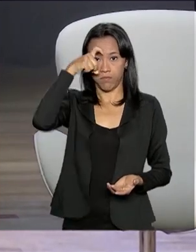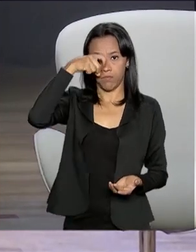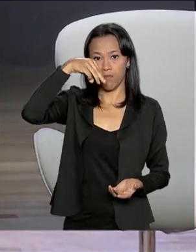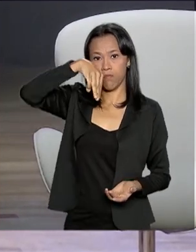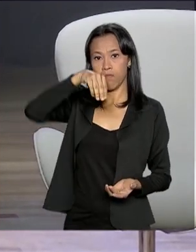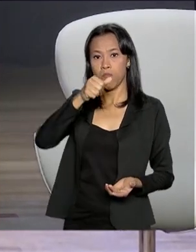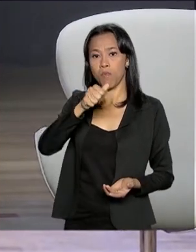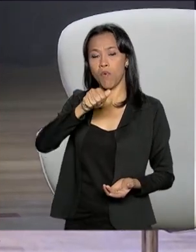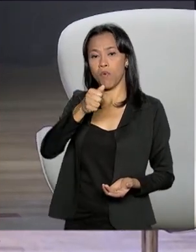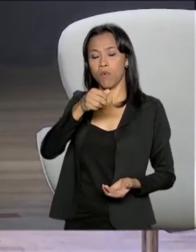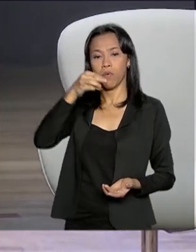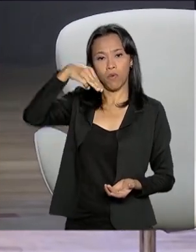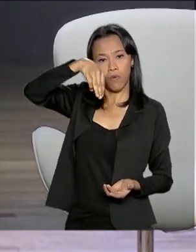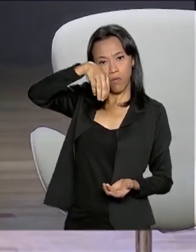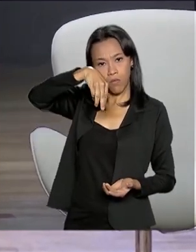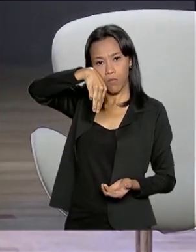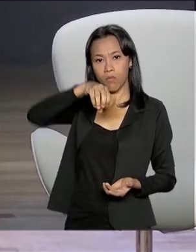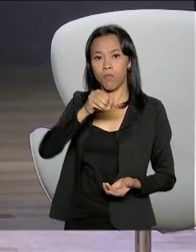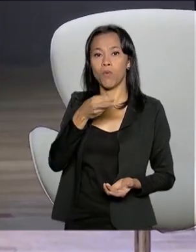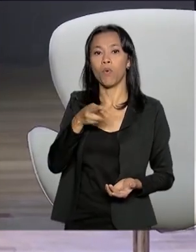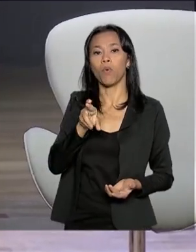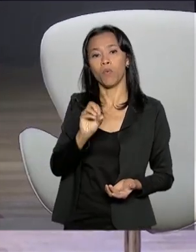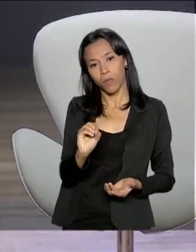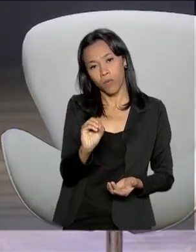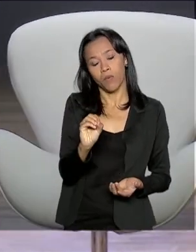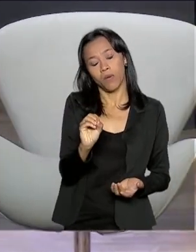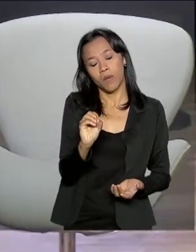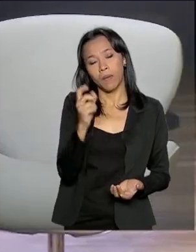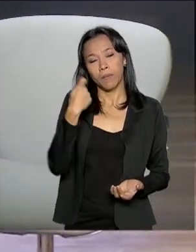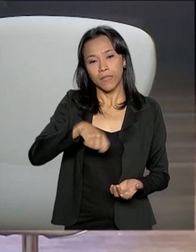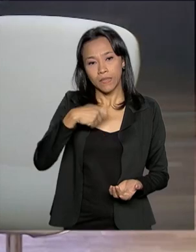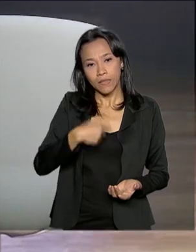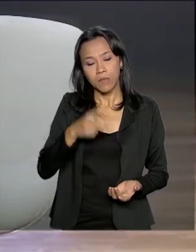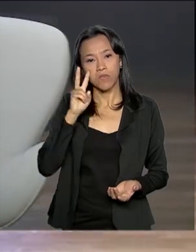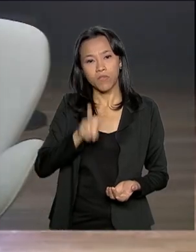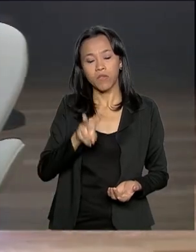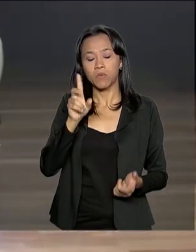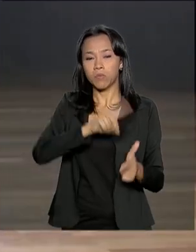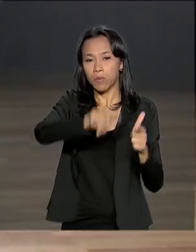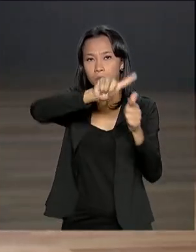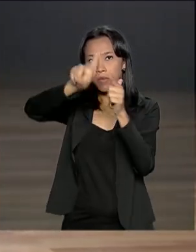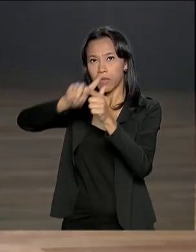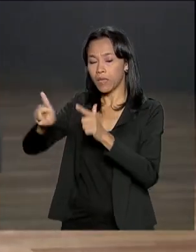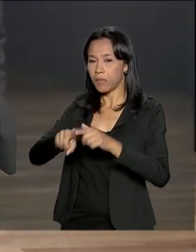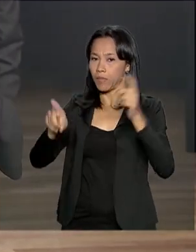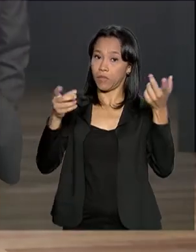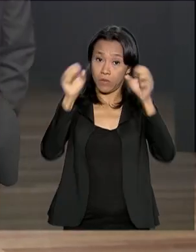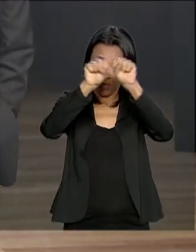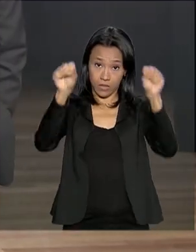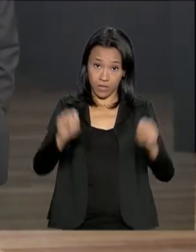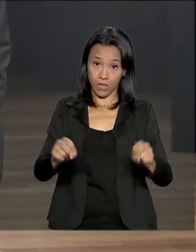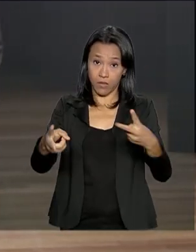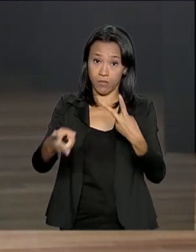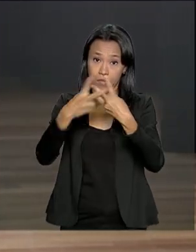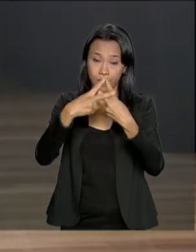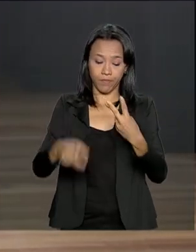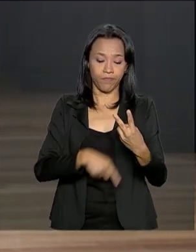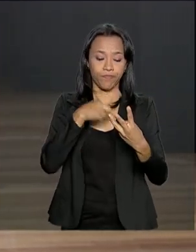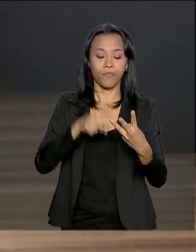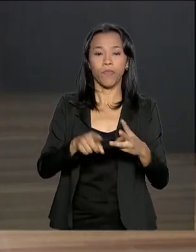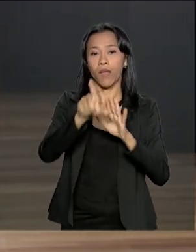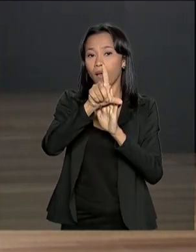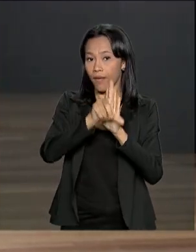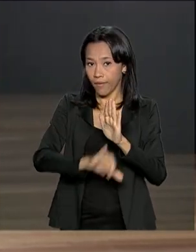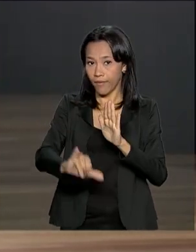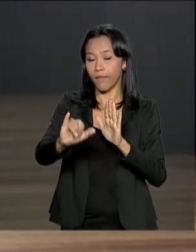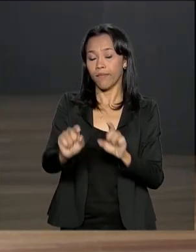temos que ver a questão do sistema prisional, a questão da nossa legislação penal, onde ele